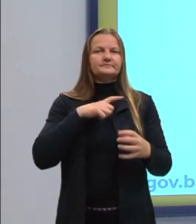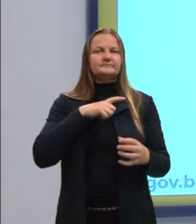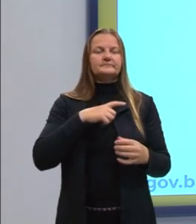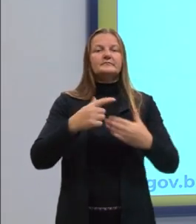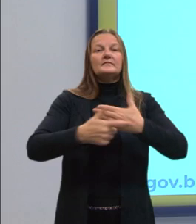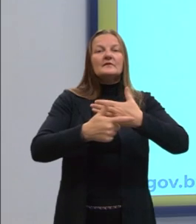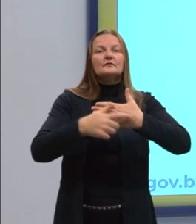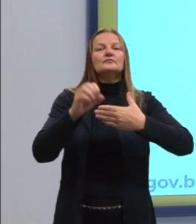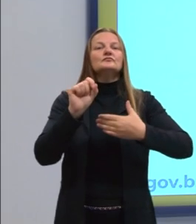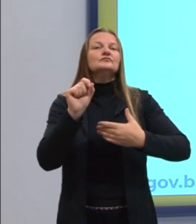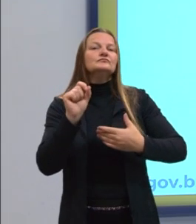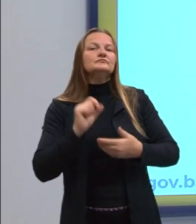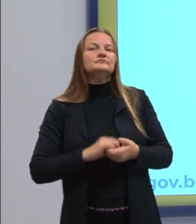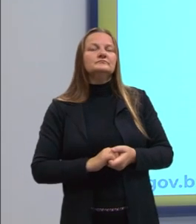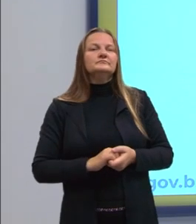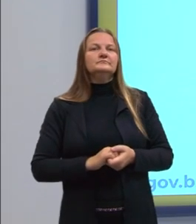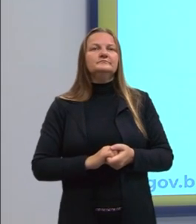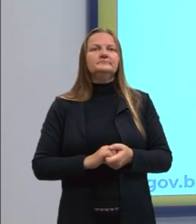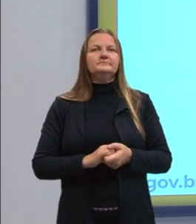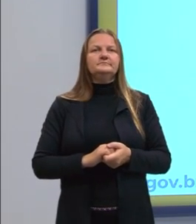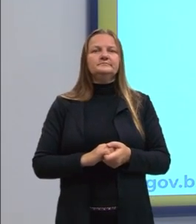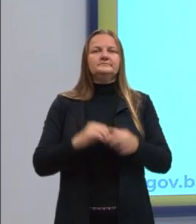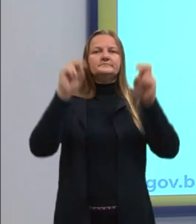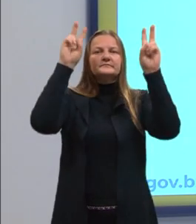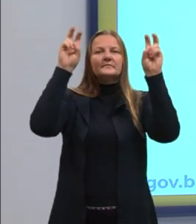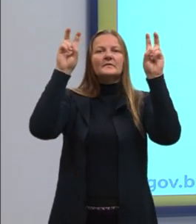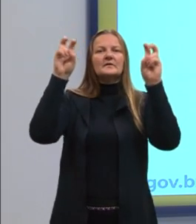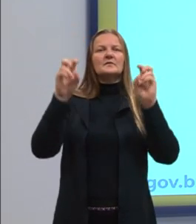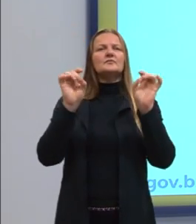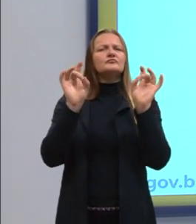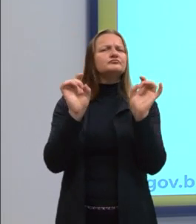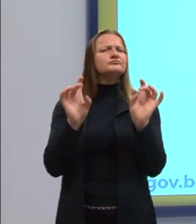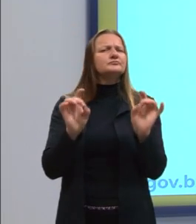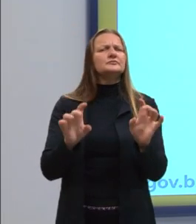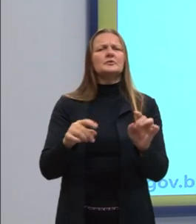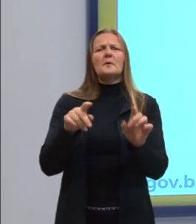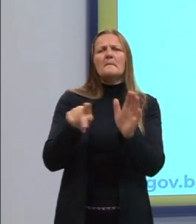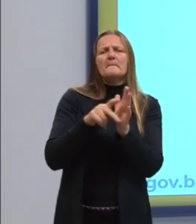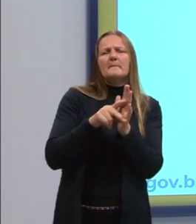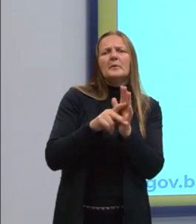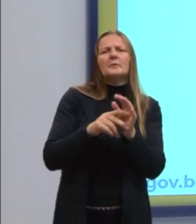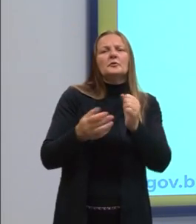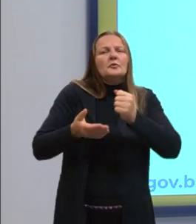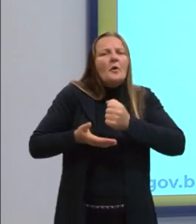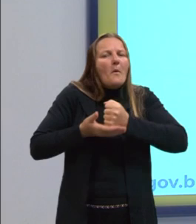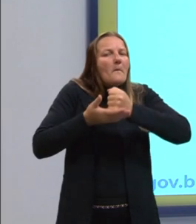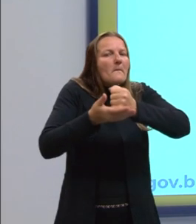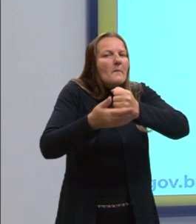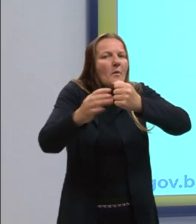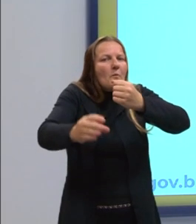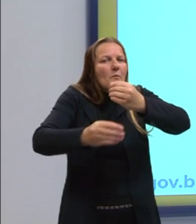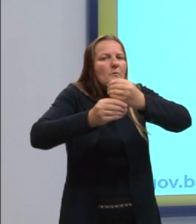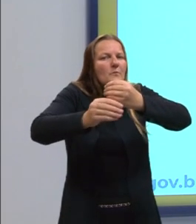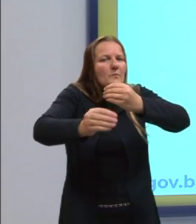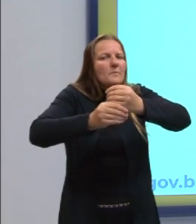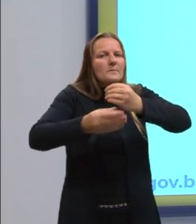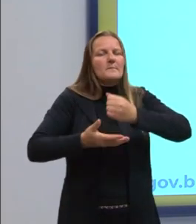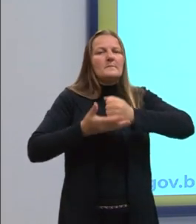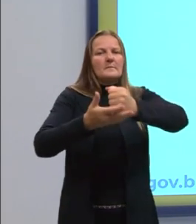sintáticas. Os termos que a gente chama de termos essenciais, os termos acessórios e os termos